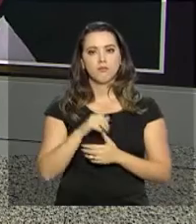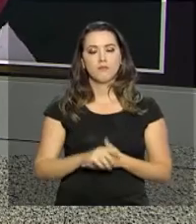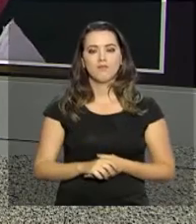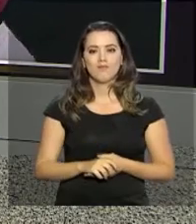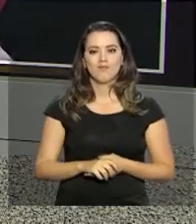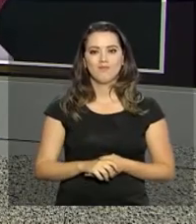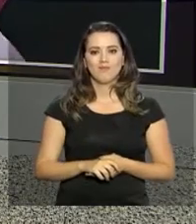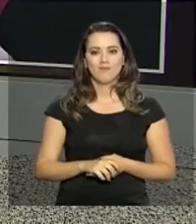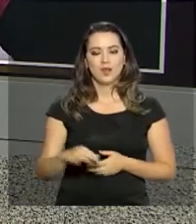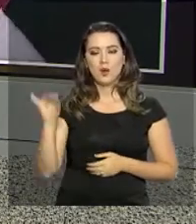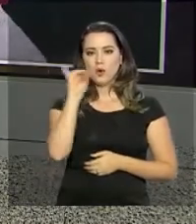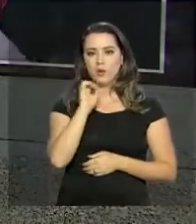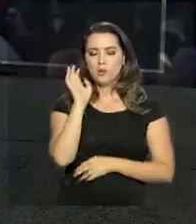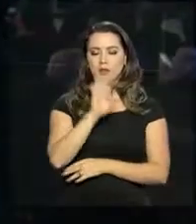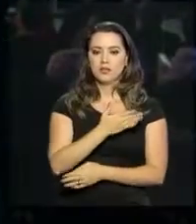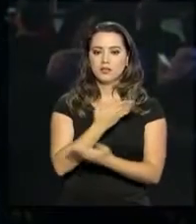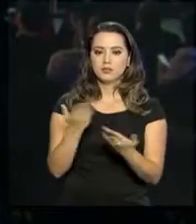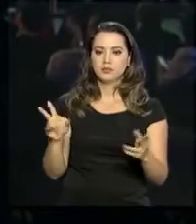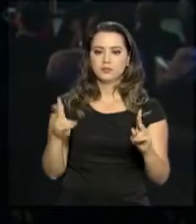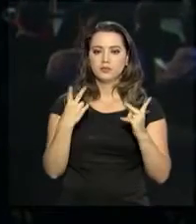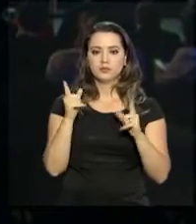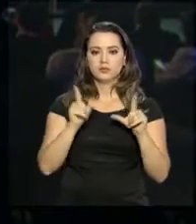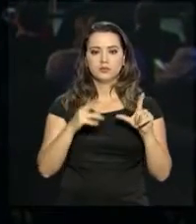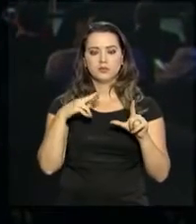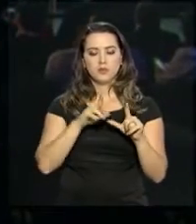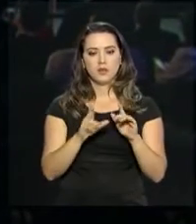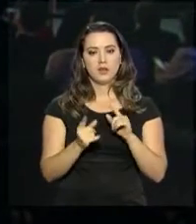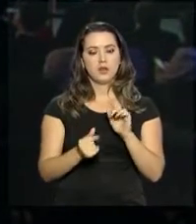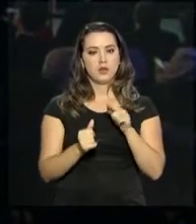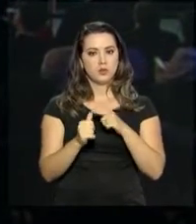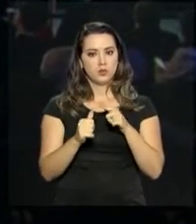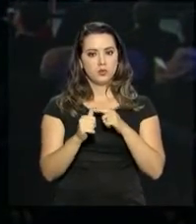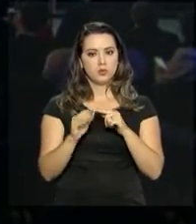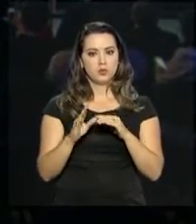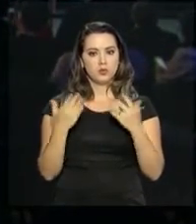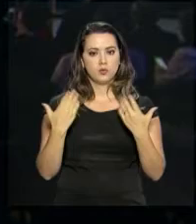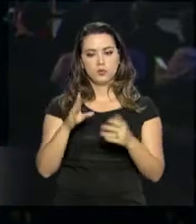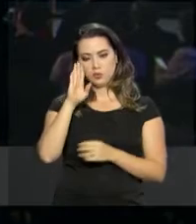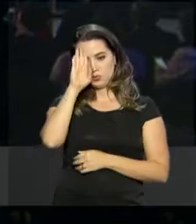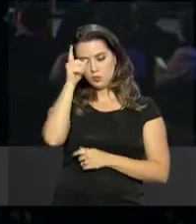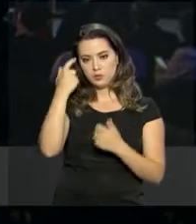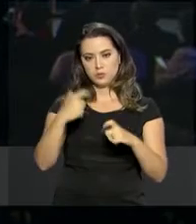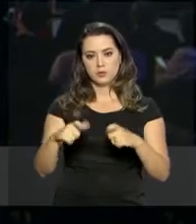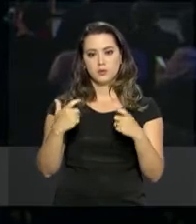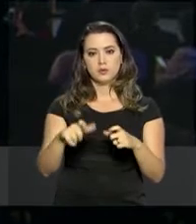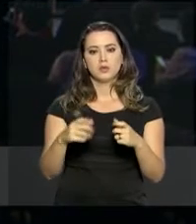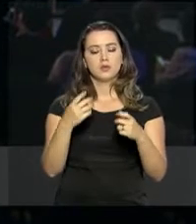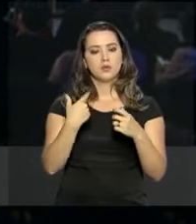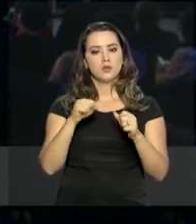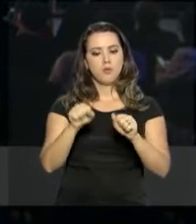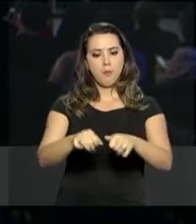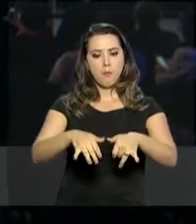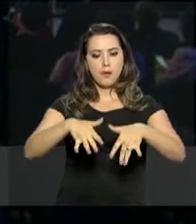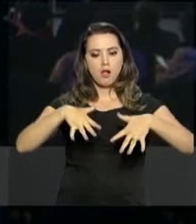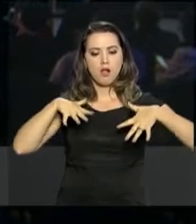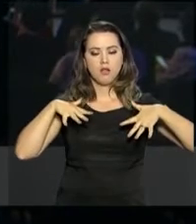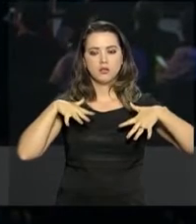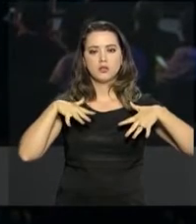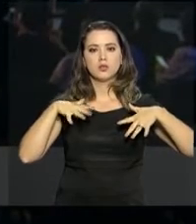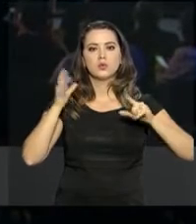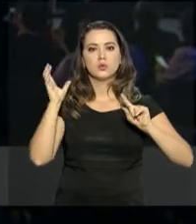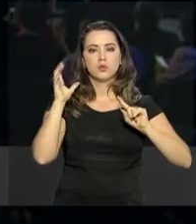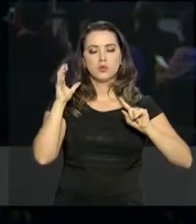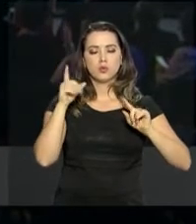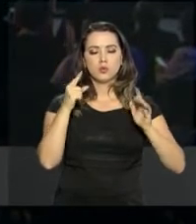Boa tarde, Alessandra. Boa tarde a todos. Olha, Alessandra, aqui um dos principais auditórios do Centro de Convenções Rio Centro, no Rio de